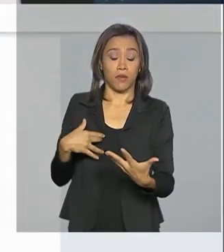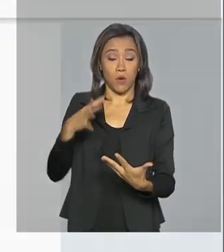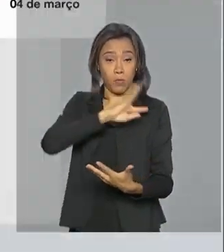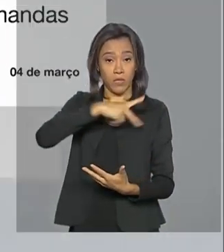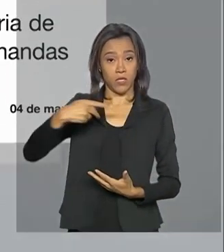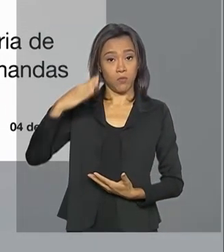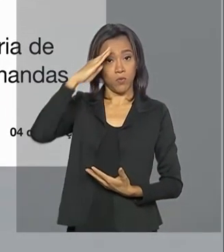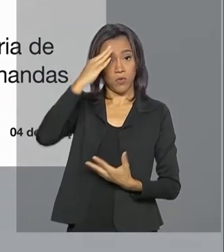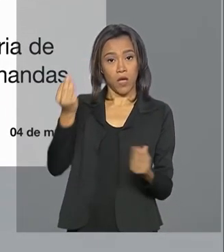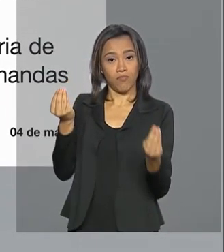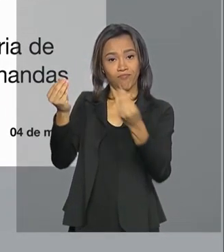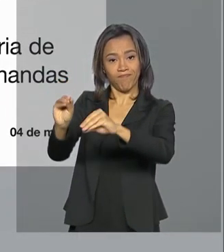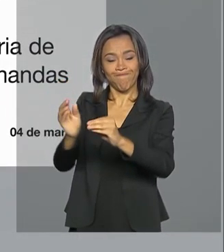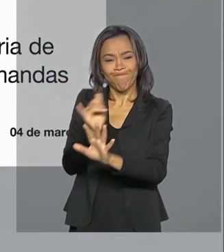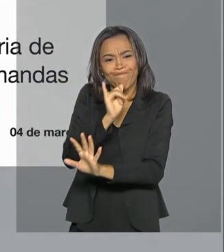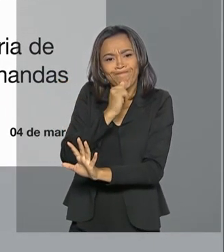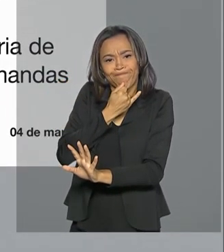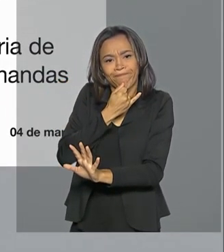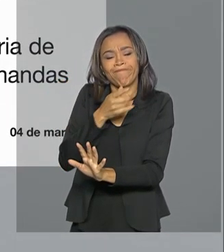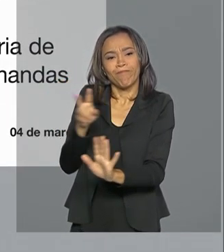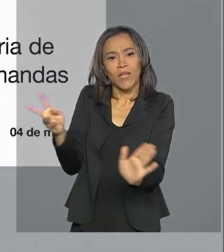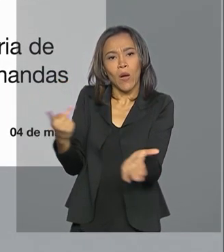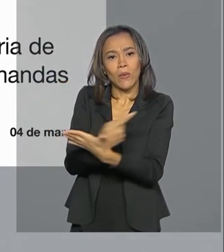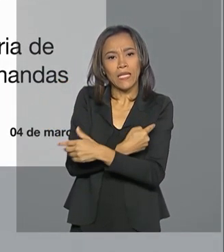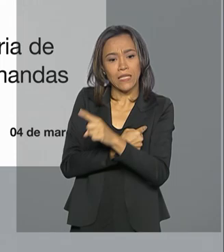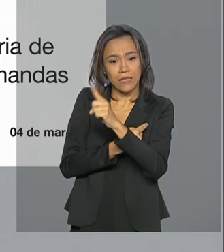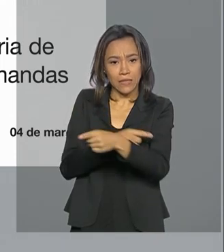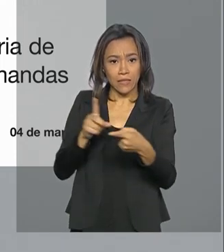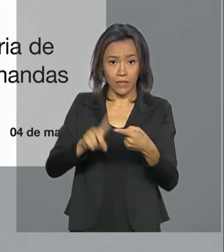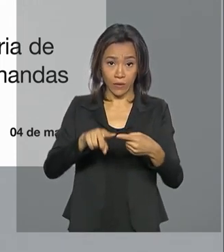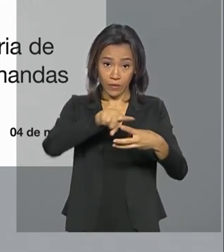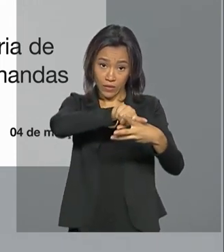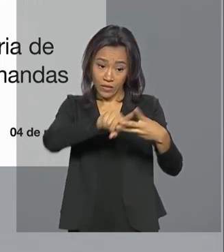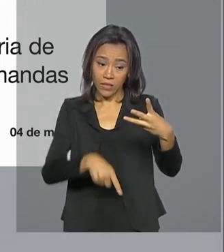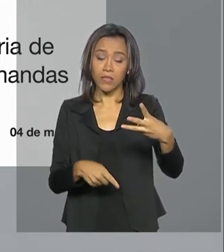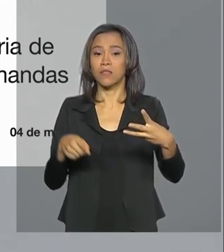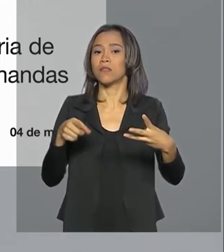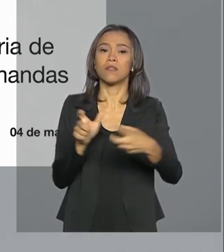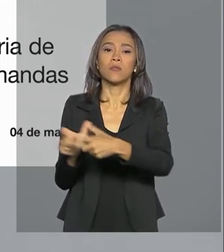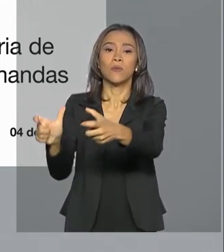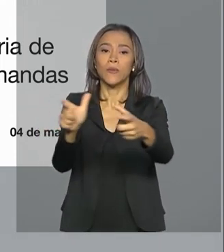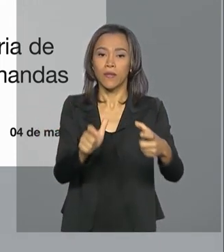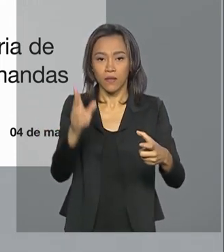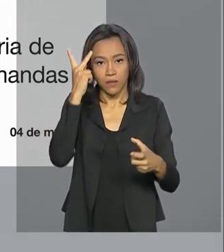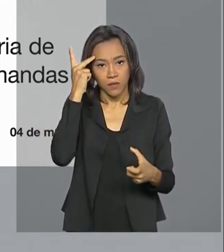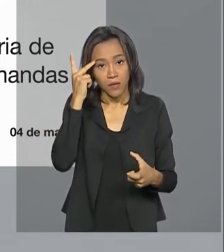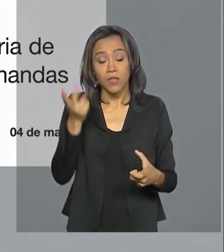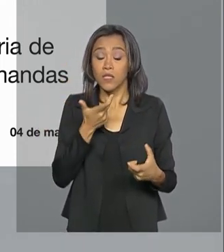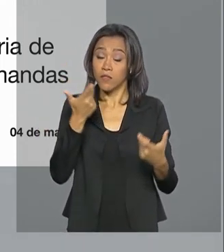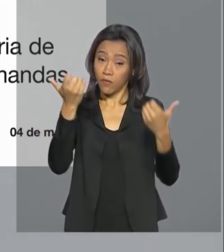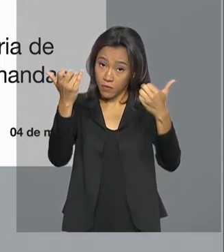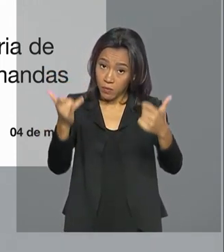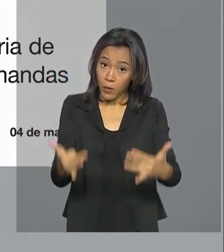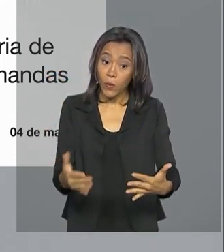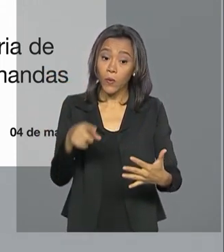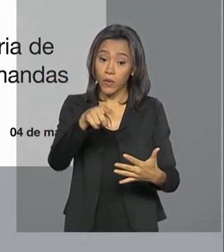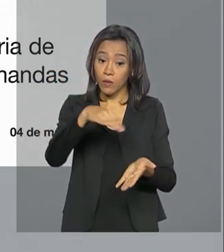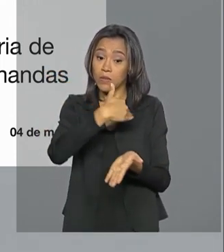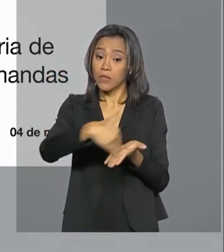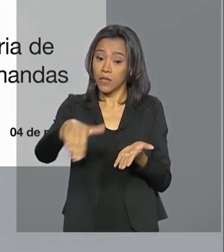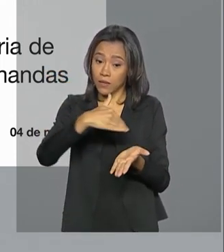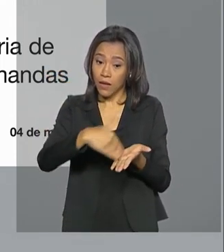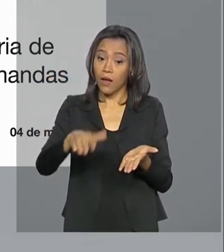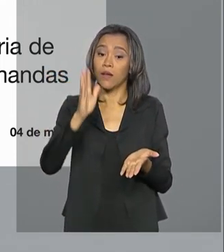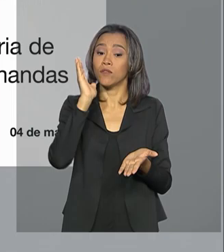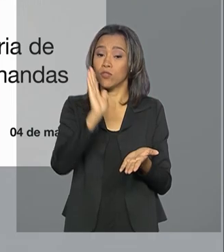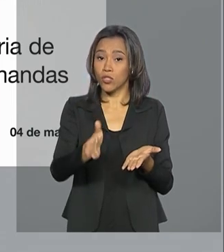solidariedade aos familiares das vítimas em Santos, São Vicente e Guarujá. E informou que o secretário de Defesa Civil já